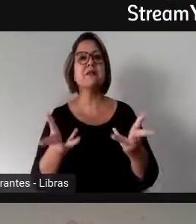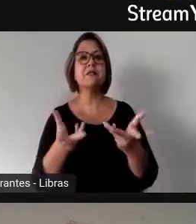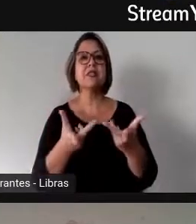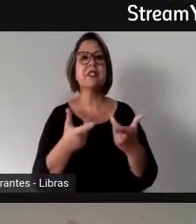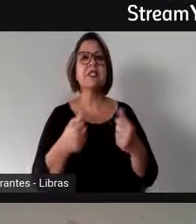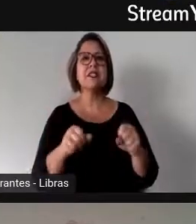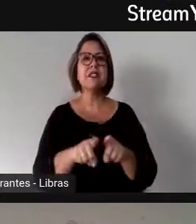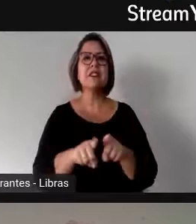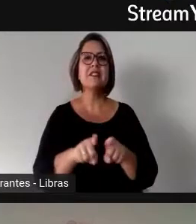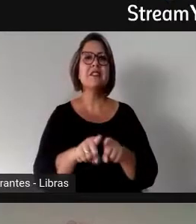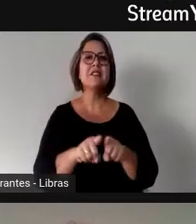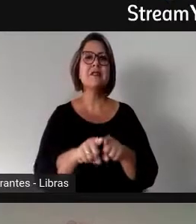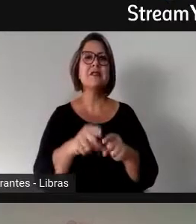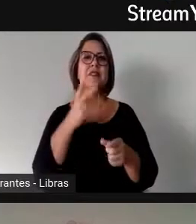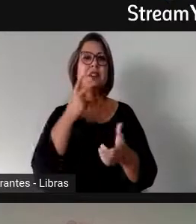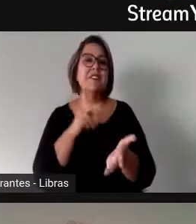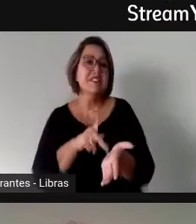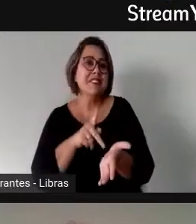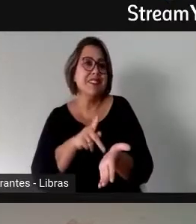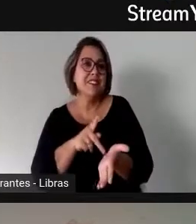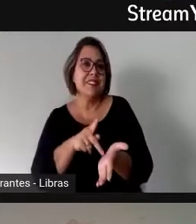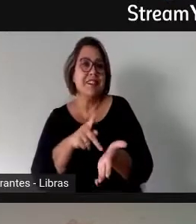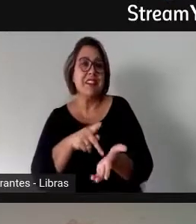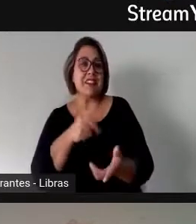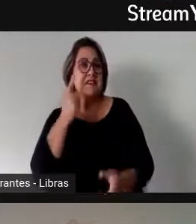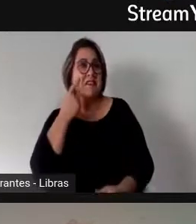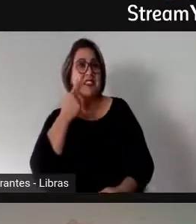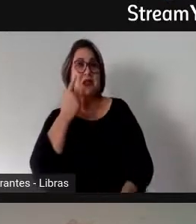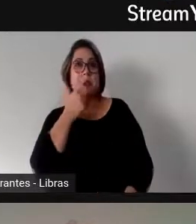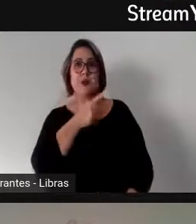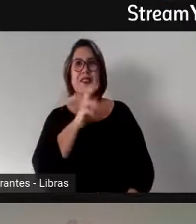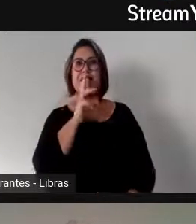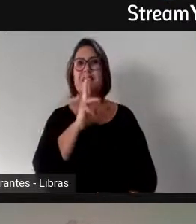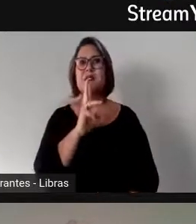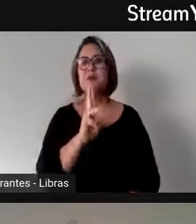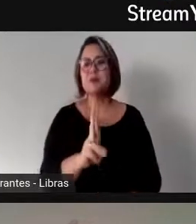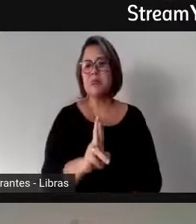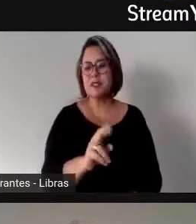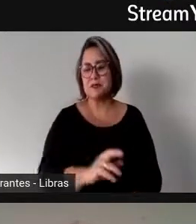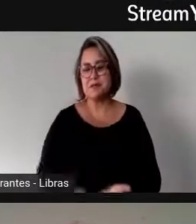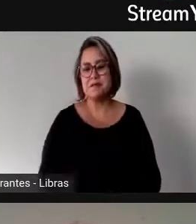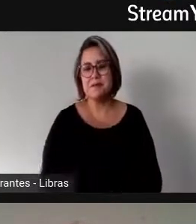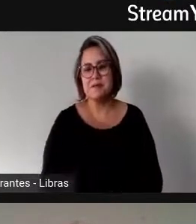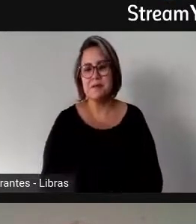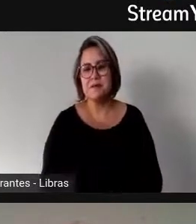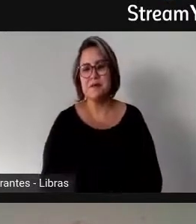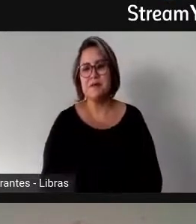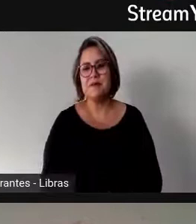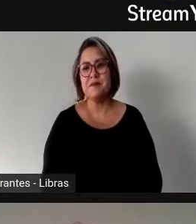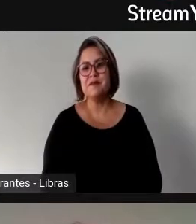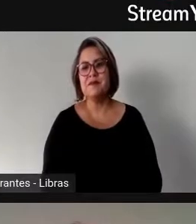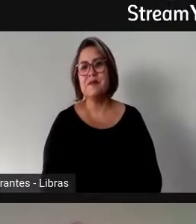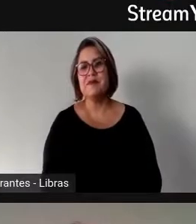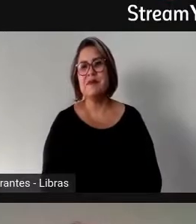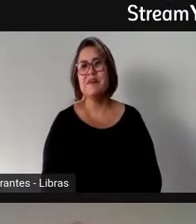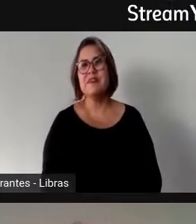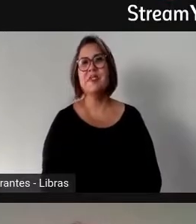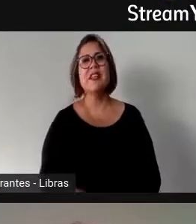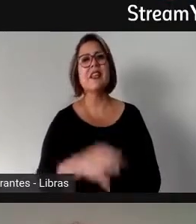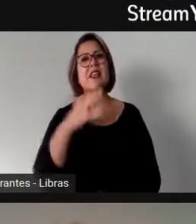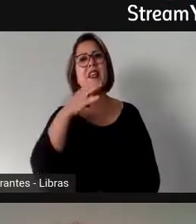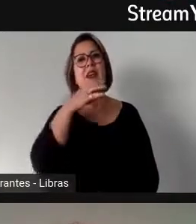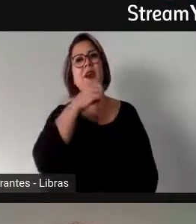e vamos ver se eu consigo responder. Eu acho que a pergunta do Éder um pouco já foi respondida pela